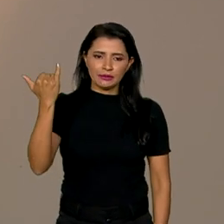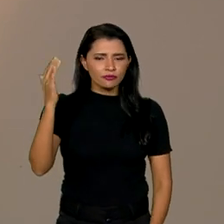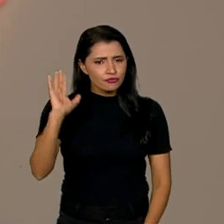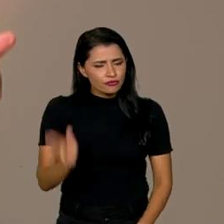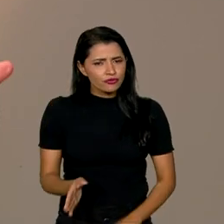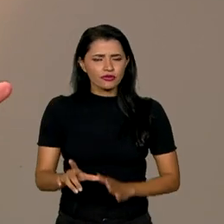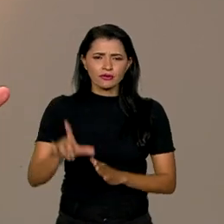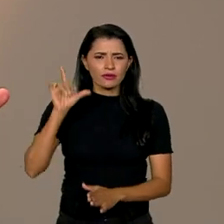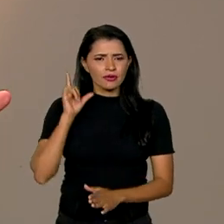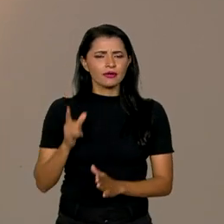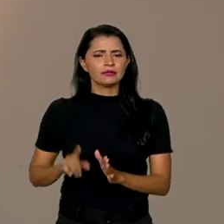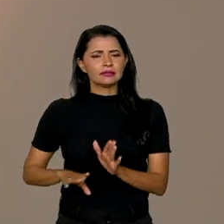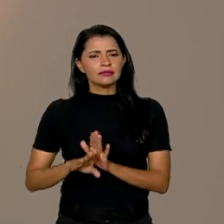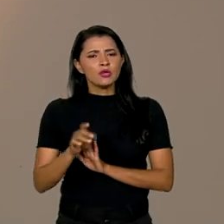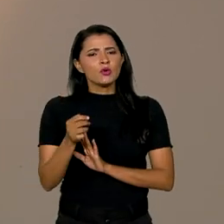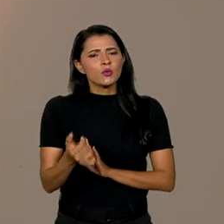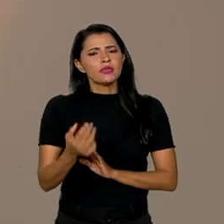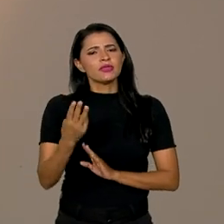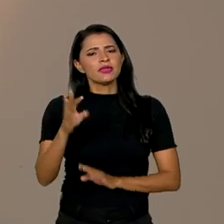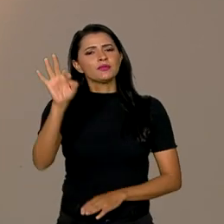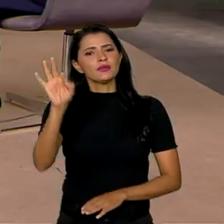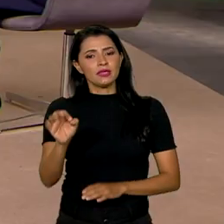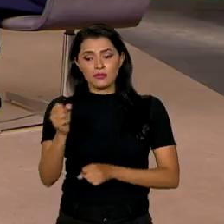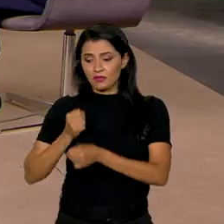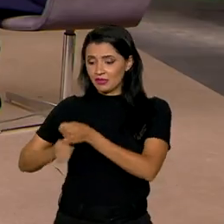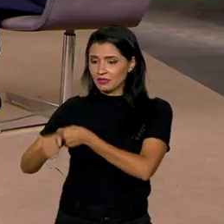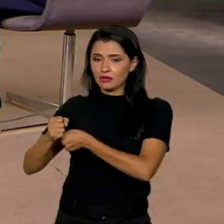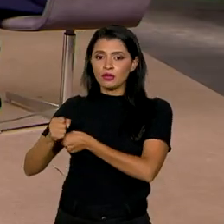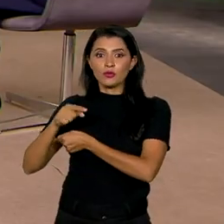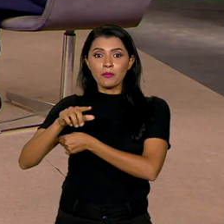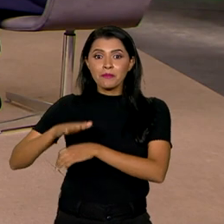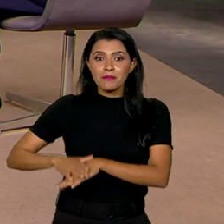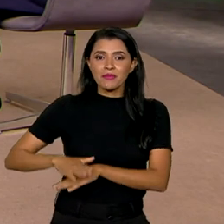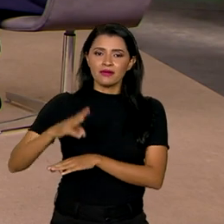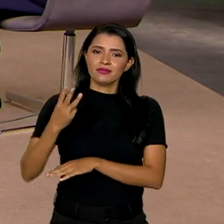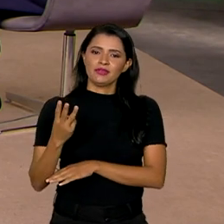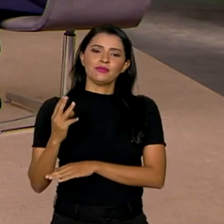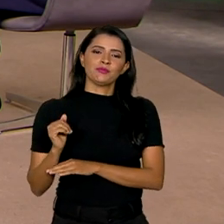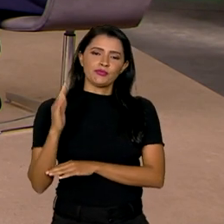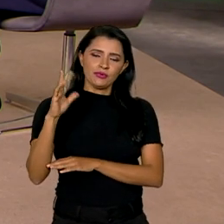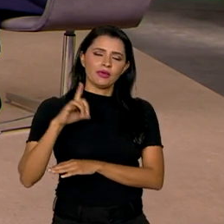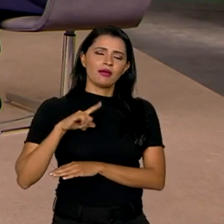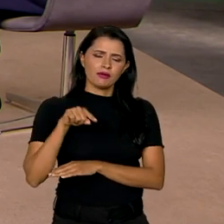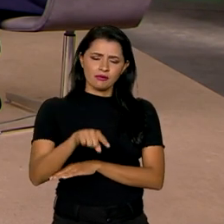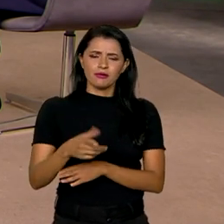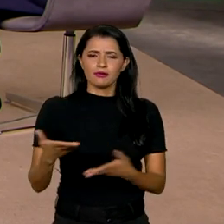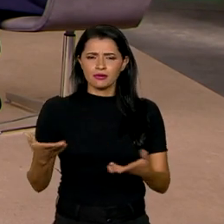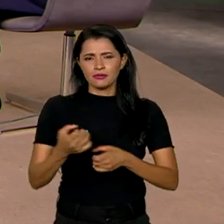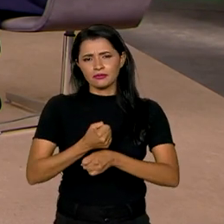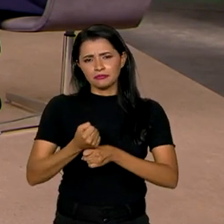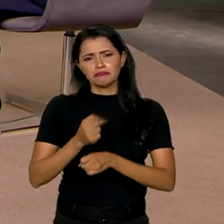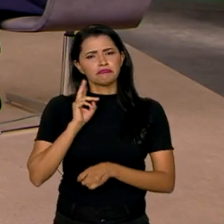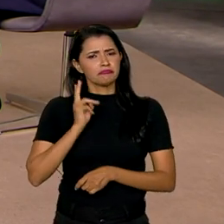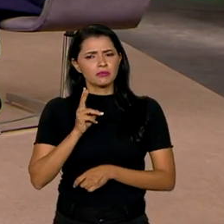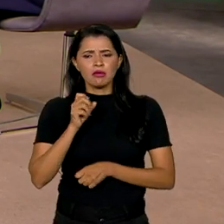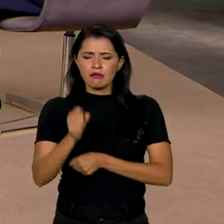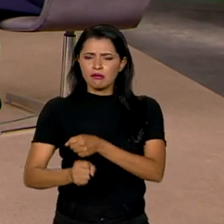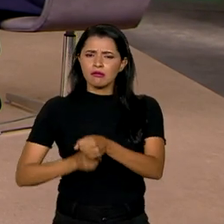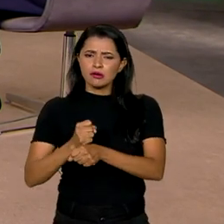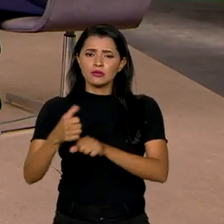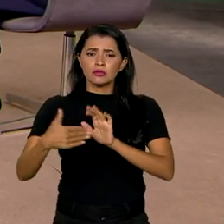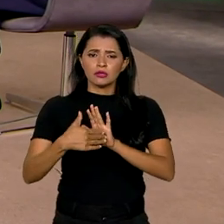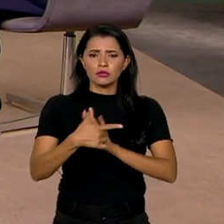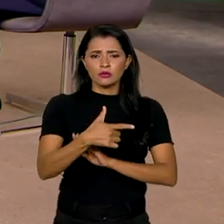já tinha crescido quase 3% ano passado. Vai crescer mais de 3% este ano. E mesmo que para os próximos anos, até